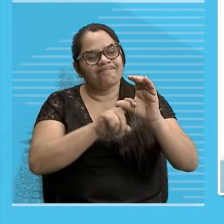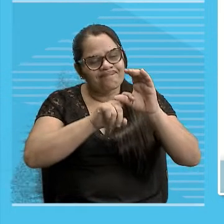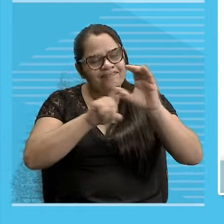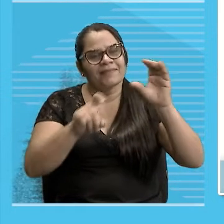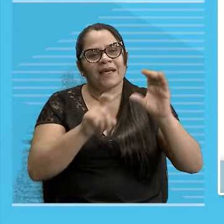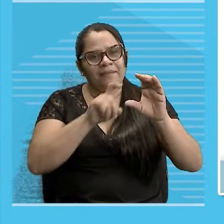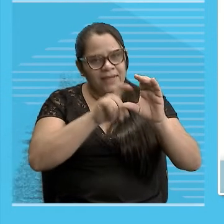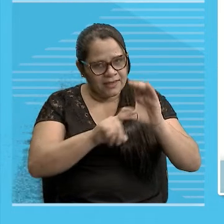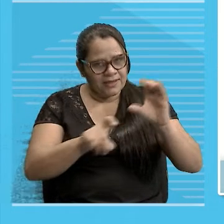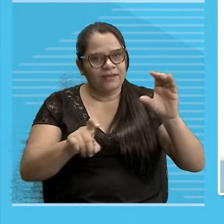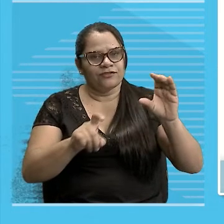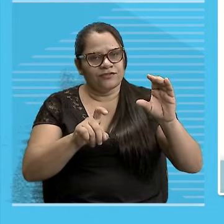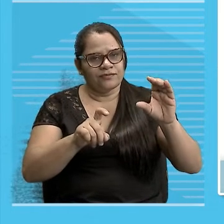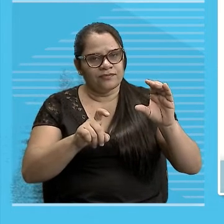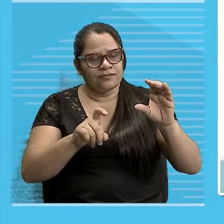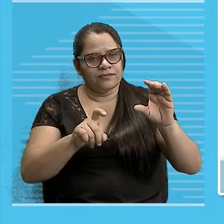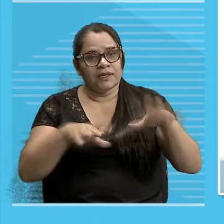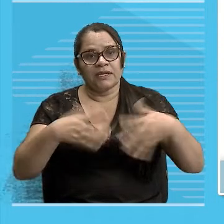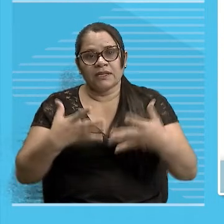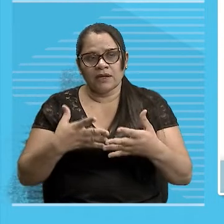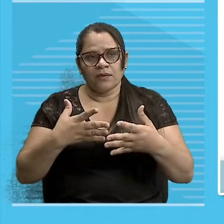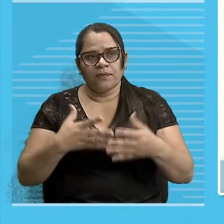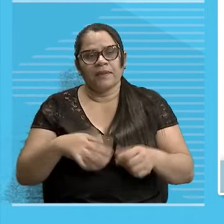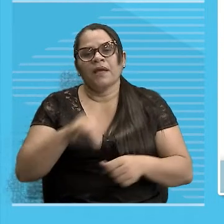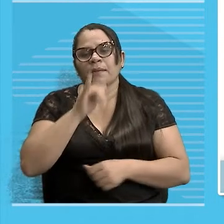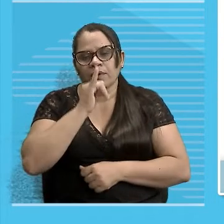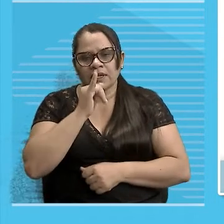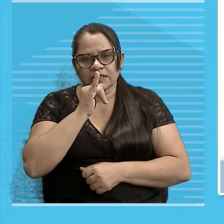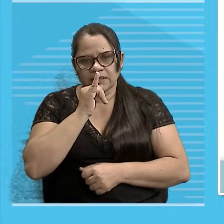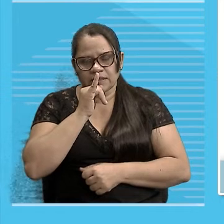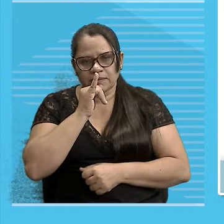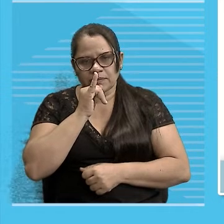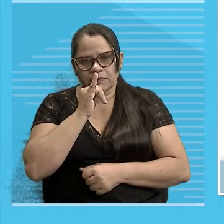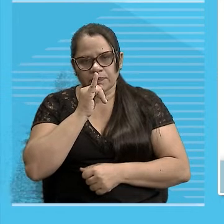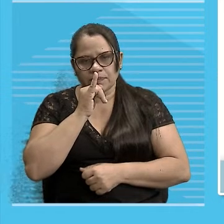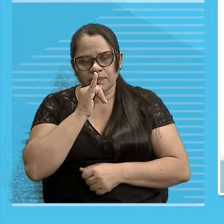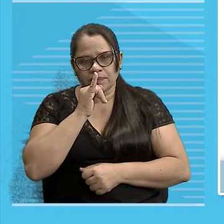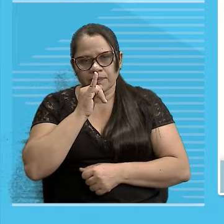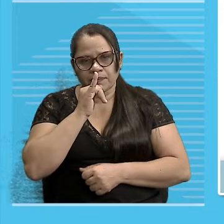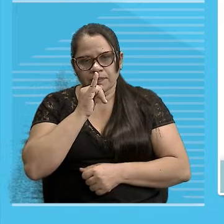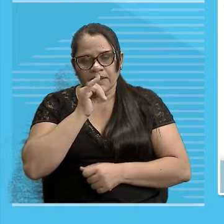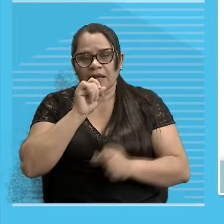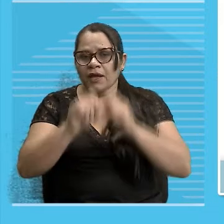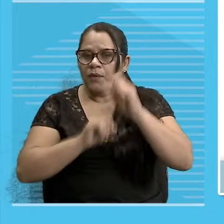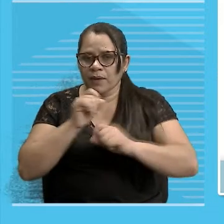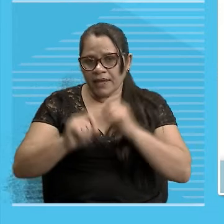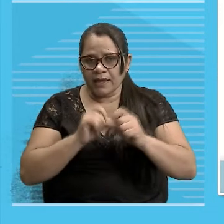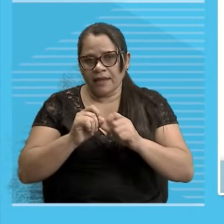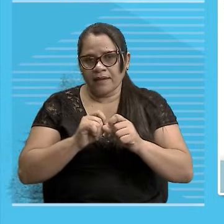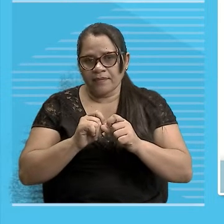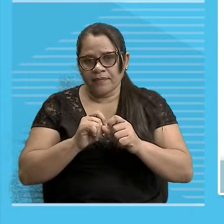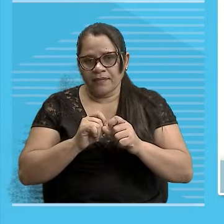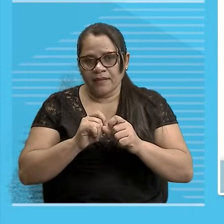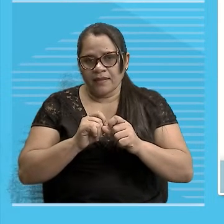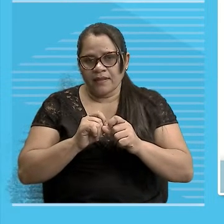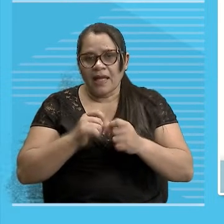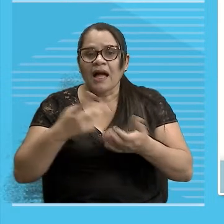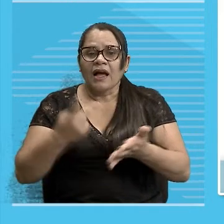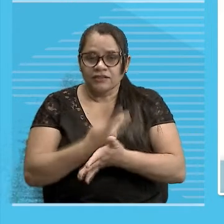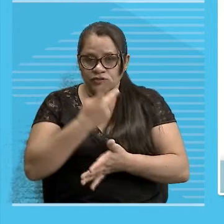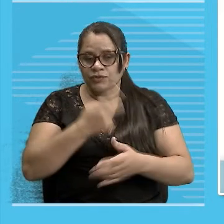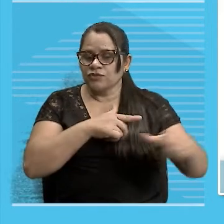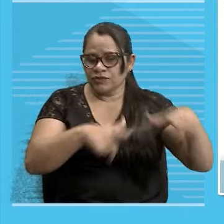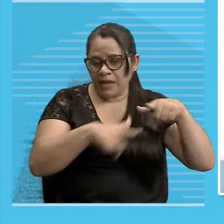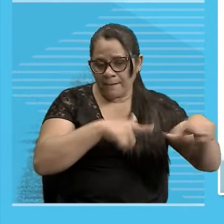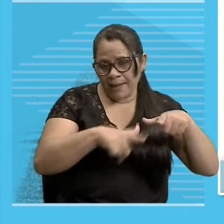Tá A correria Olha aí O que é a correria É um processo No dia a dia A gente costuma chamar Correria